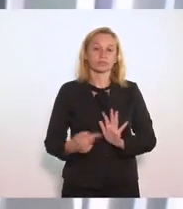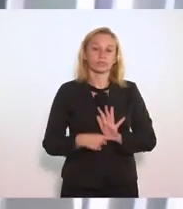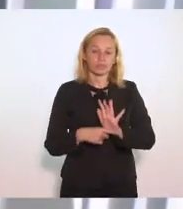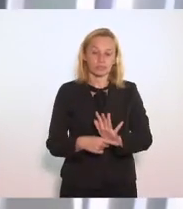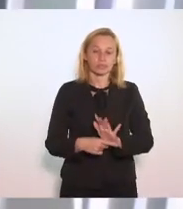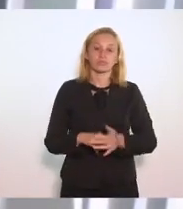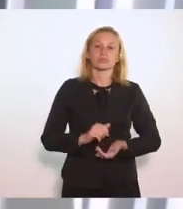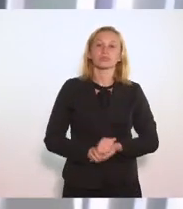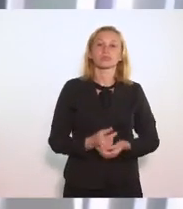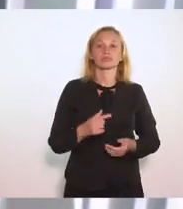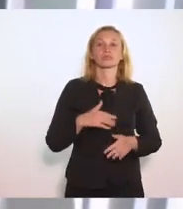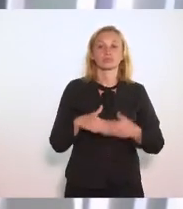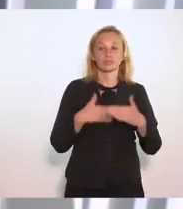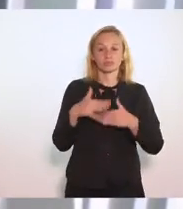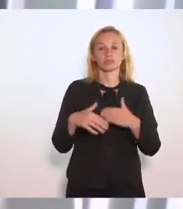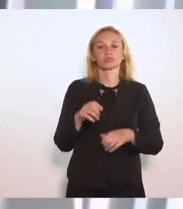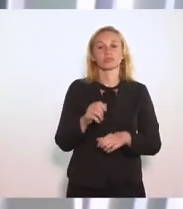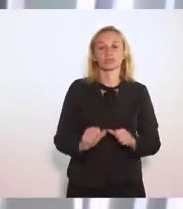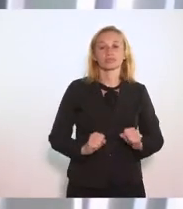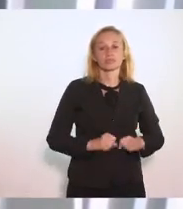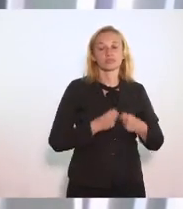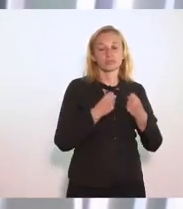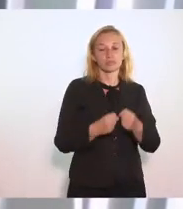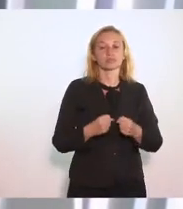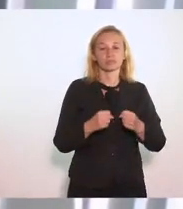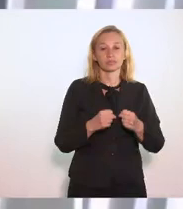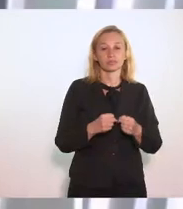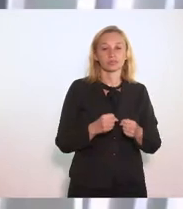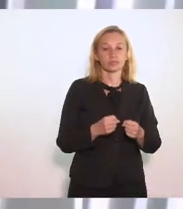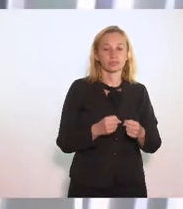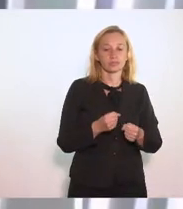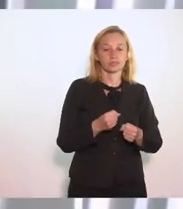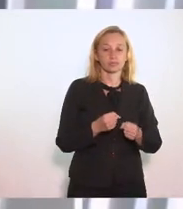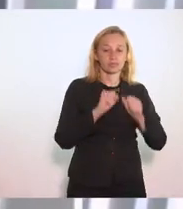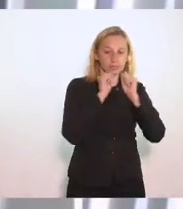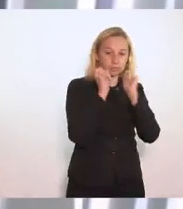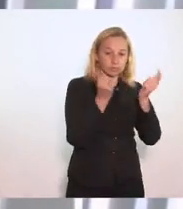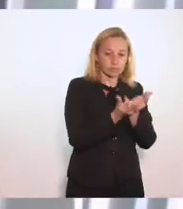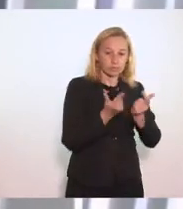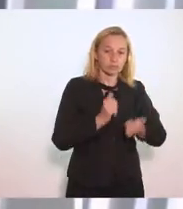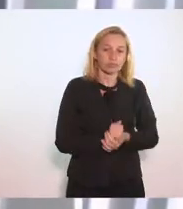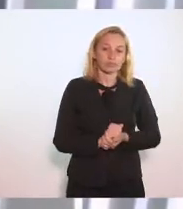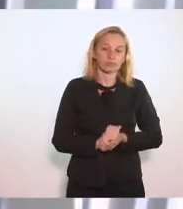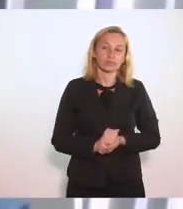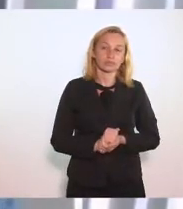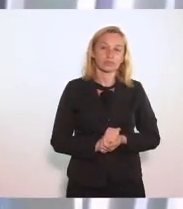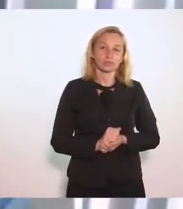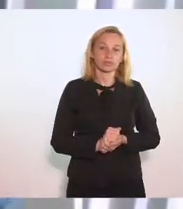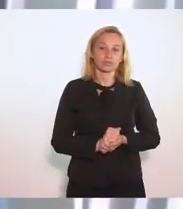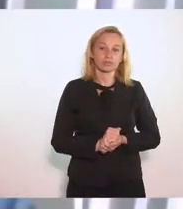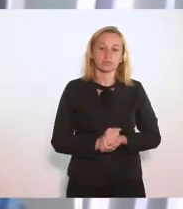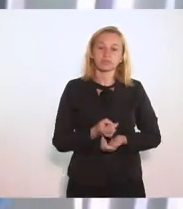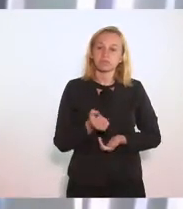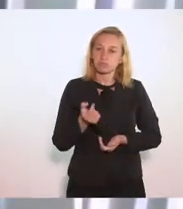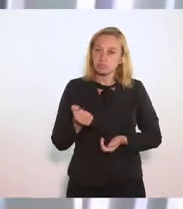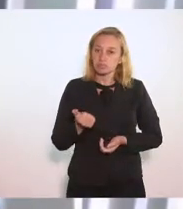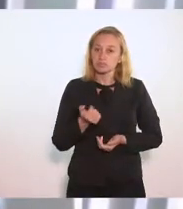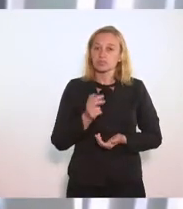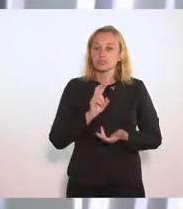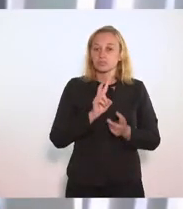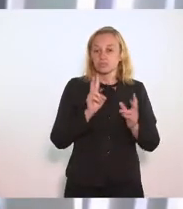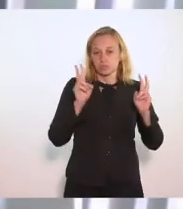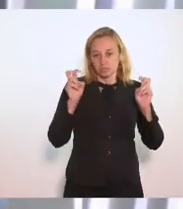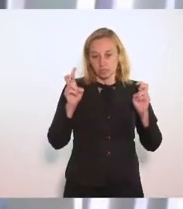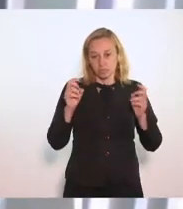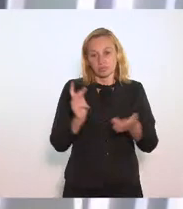contribuições Do poder legislativo fluminense Na atual legislatura Para enfrentar Essa chaga São poucos os casos Do Rio de